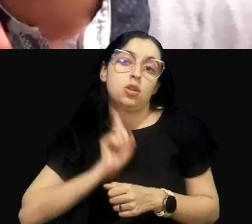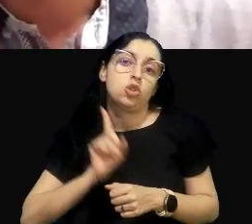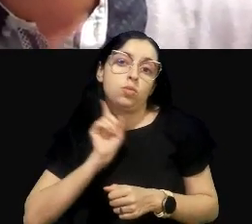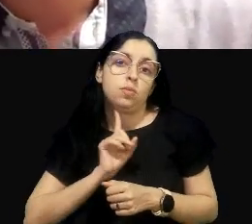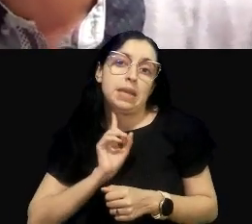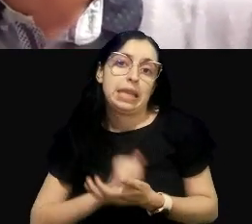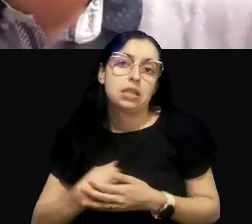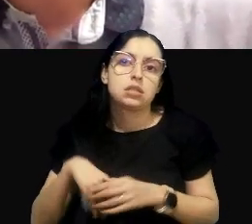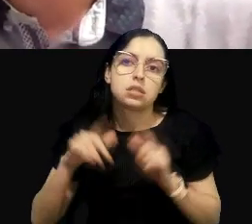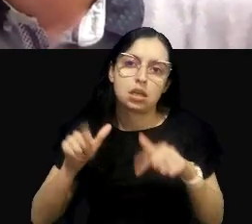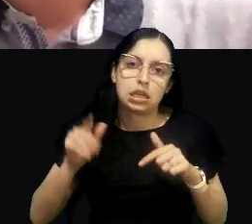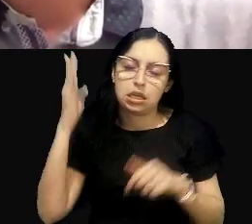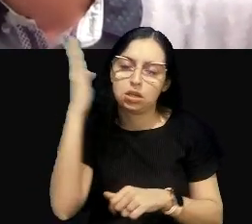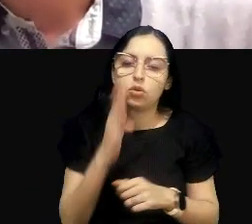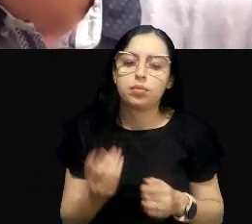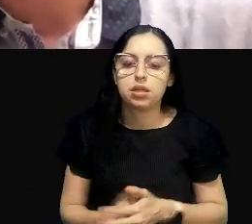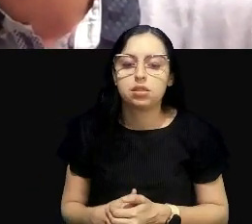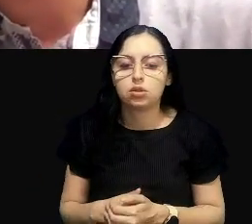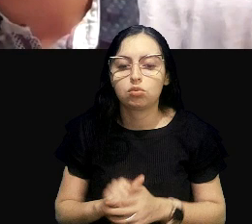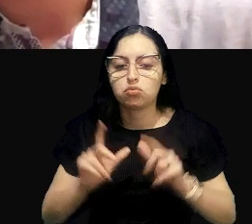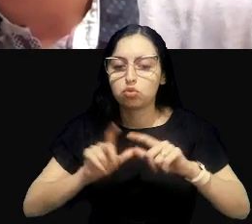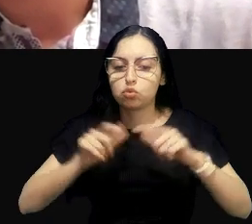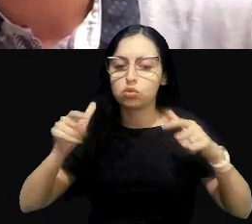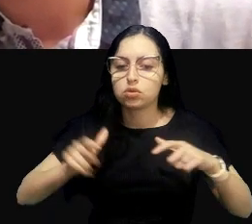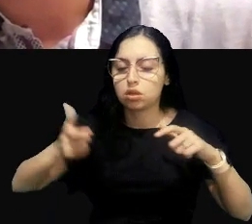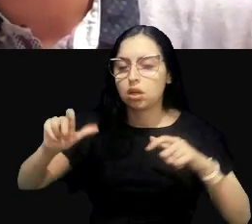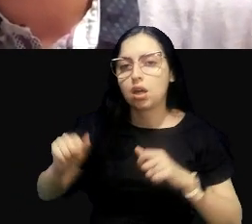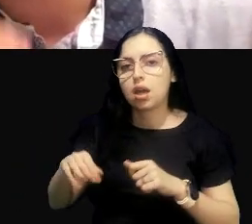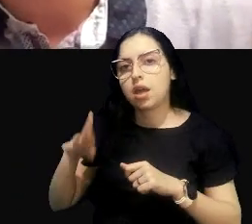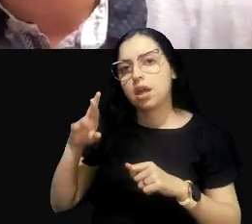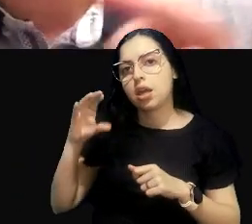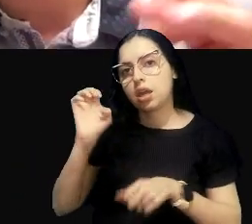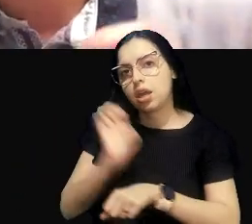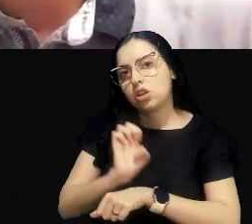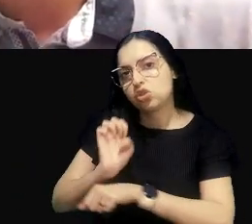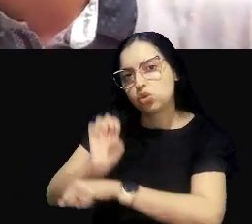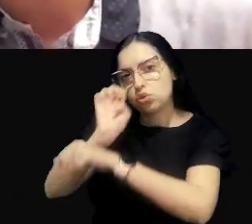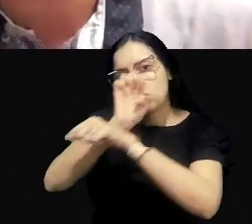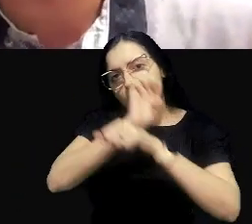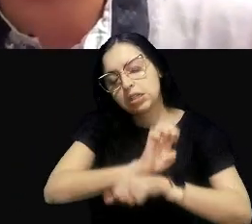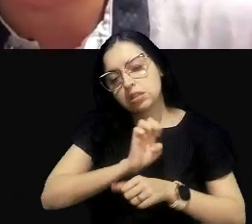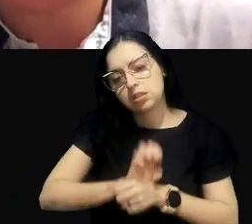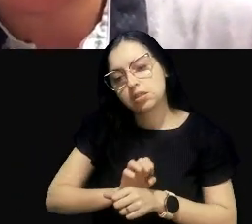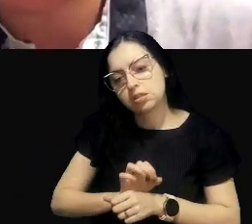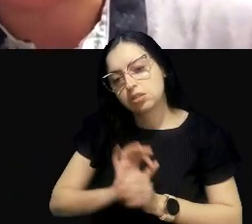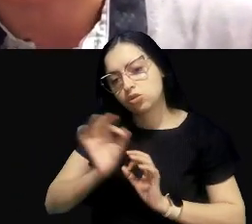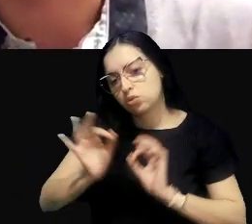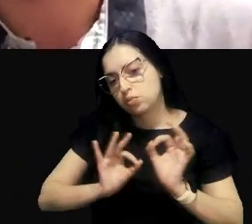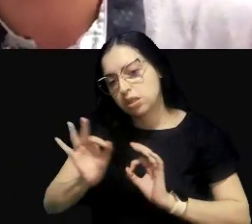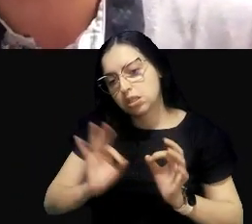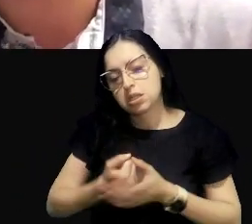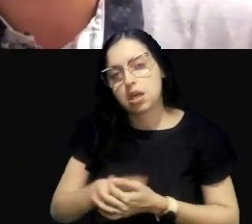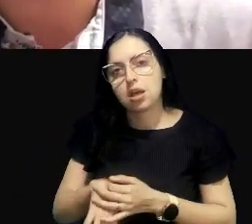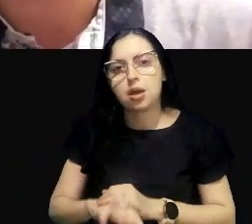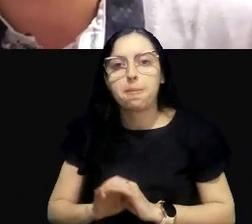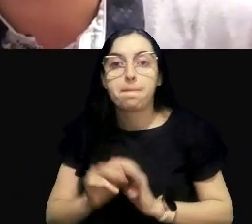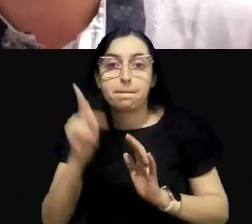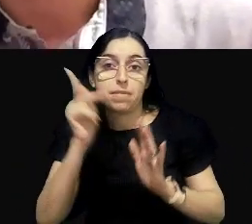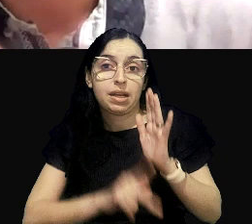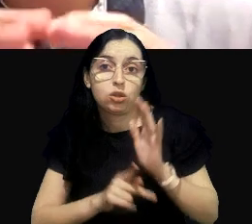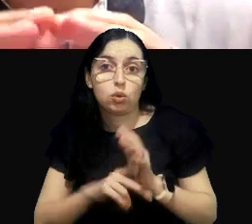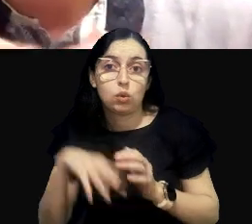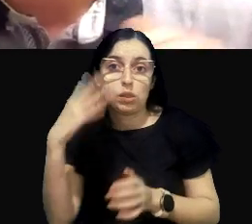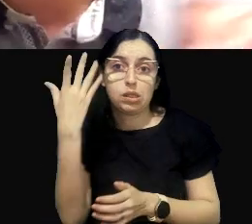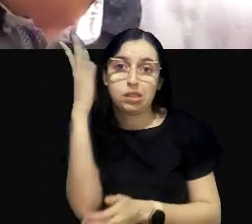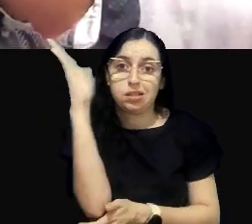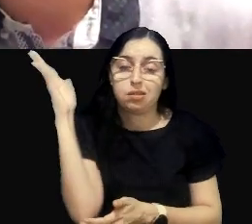Essa abordagem de ecorregiões. Então, seria a gente personalizar um pouquinho esses padrões ambientais. Em vez da gente ter